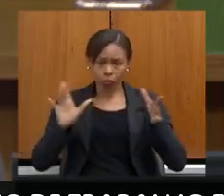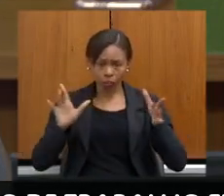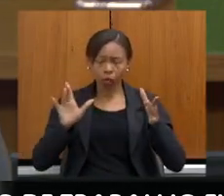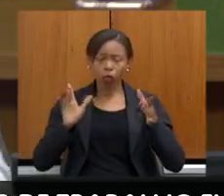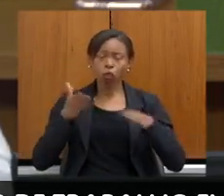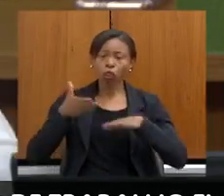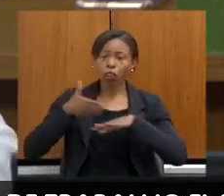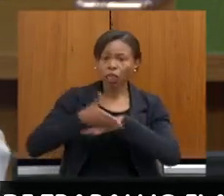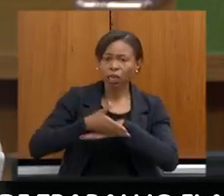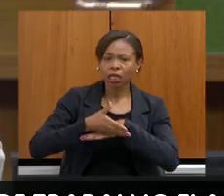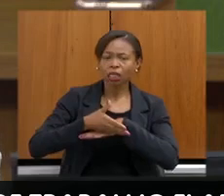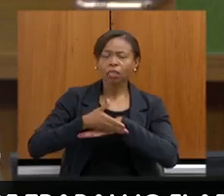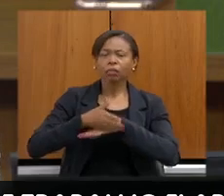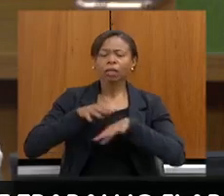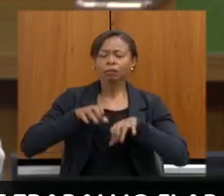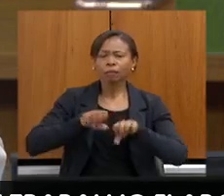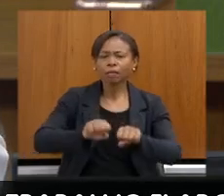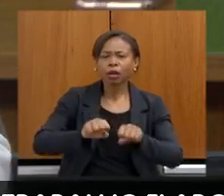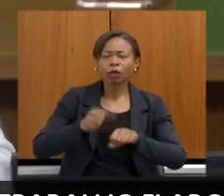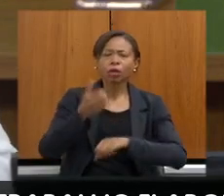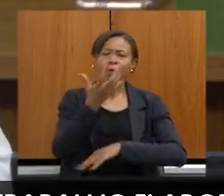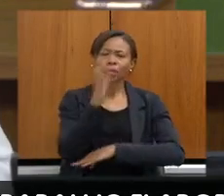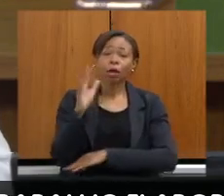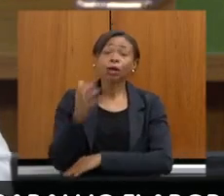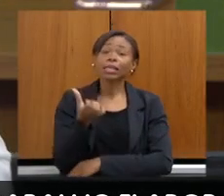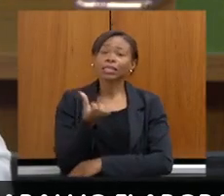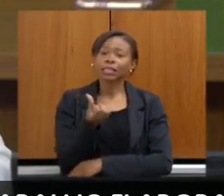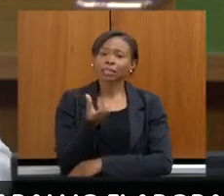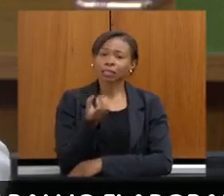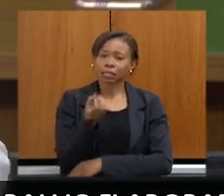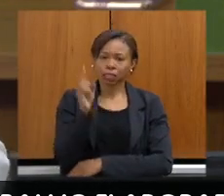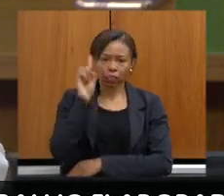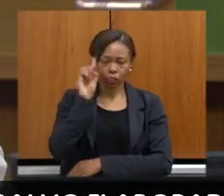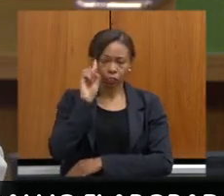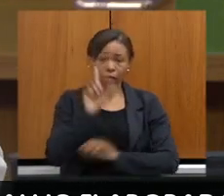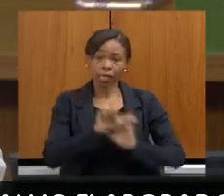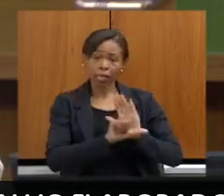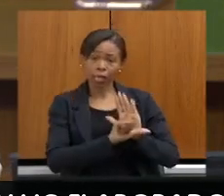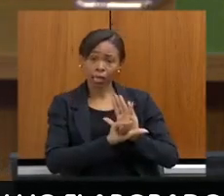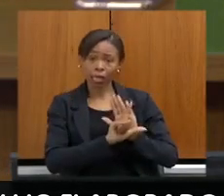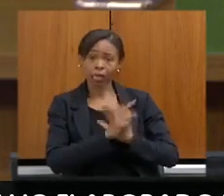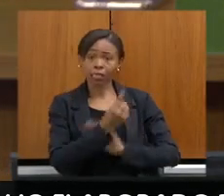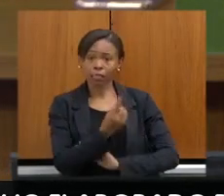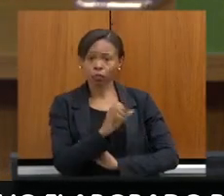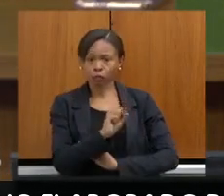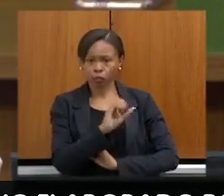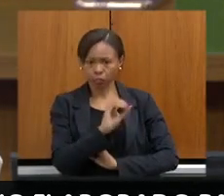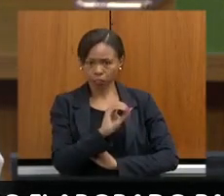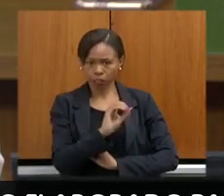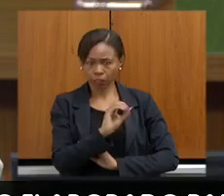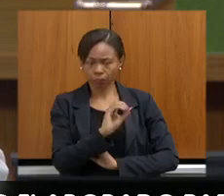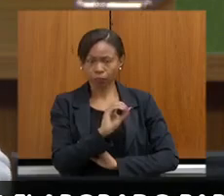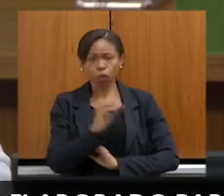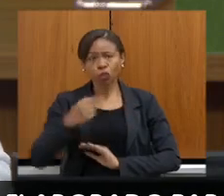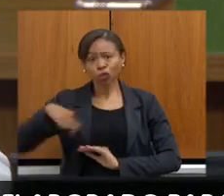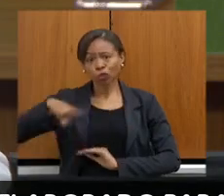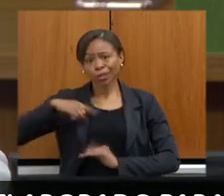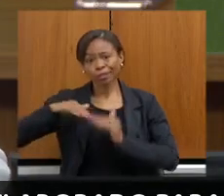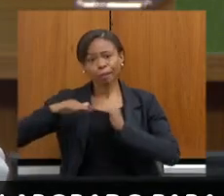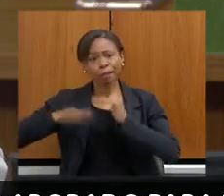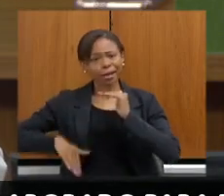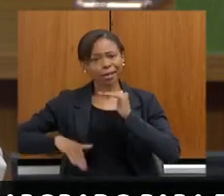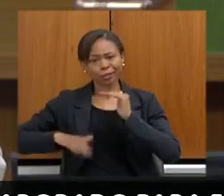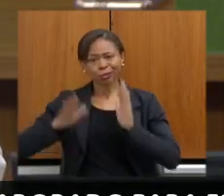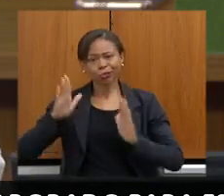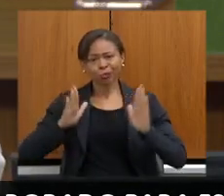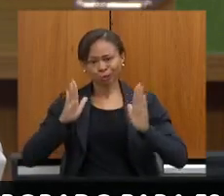intervenção ambiental são 60 dias, o prazo legal são 180 dias, então, nós estamos abaixo do prazo legal. Nós